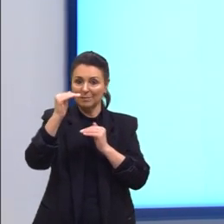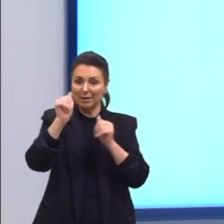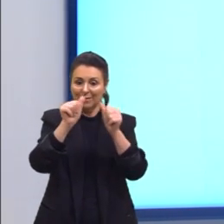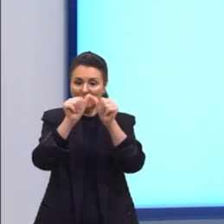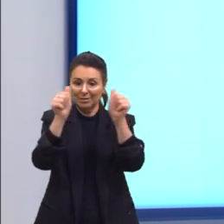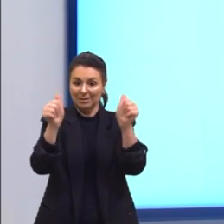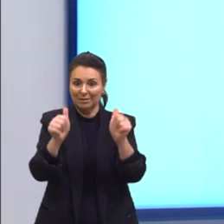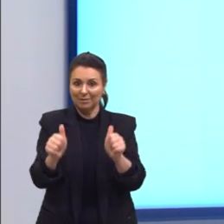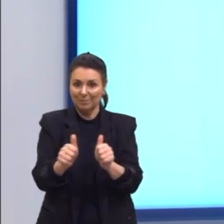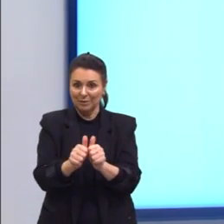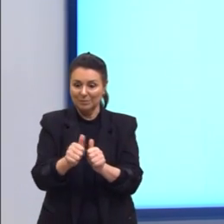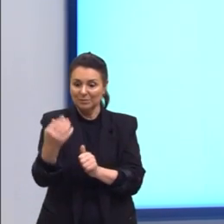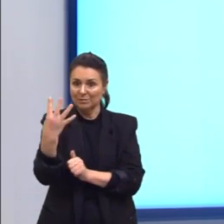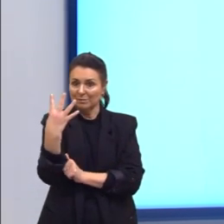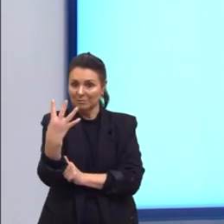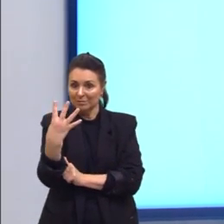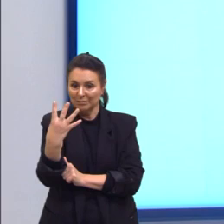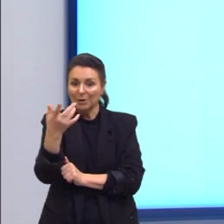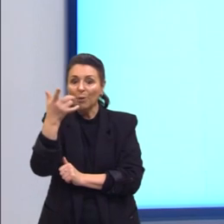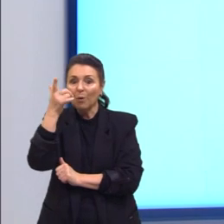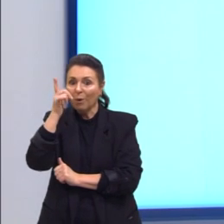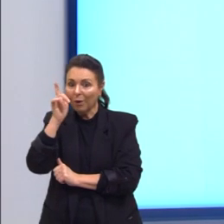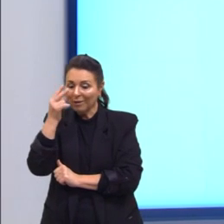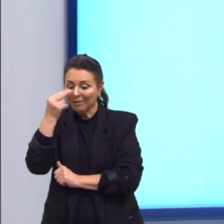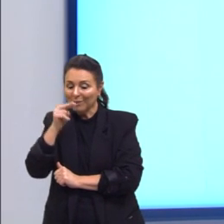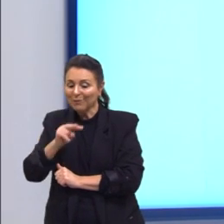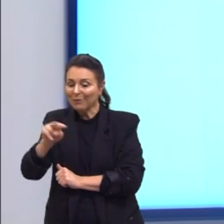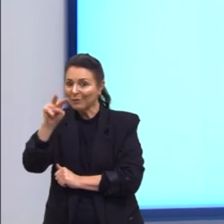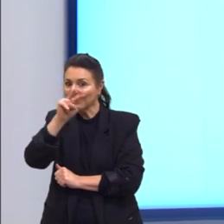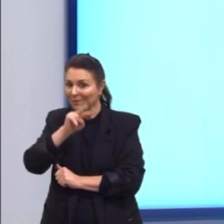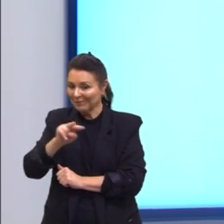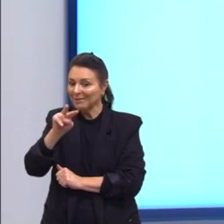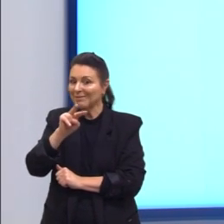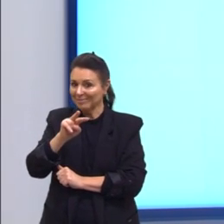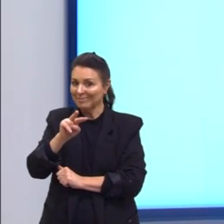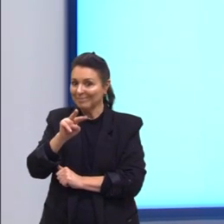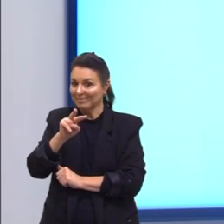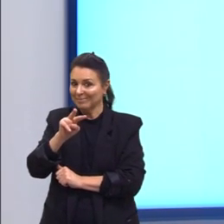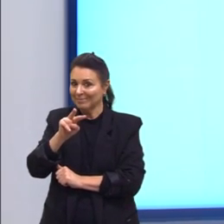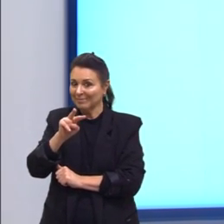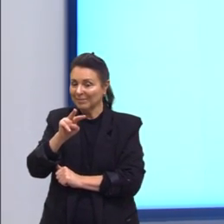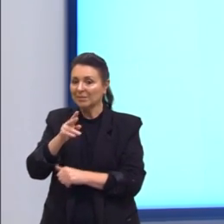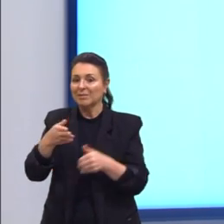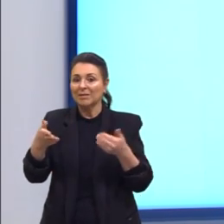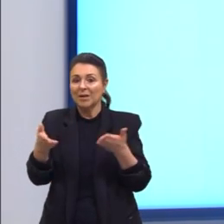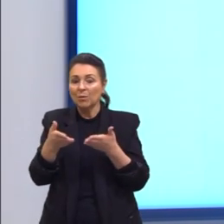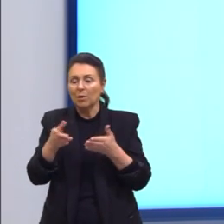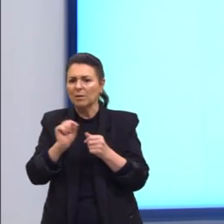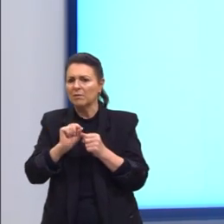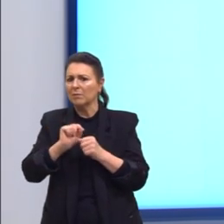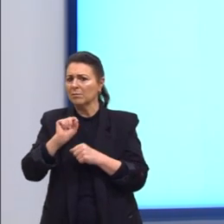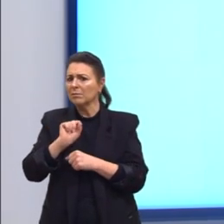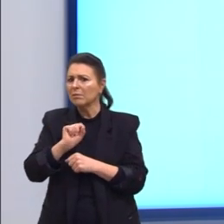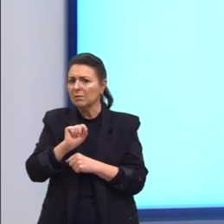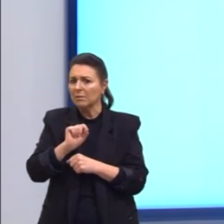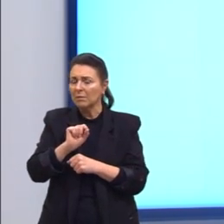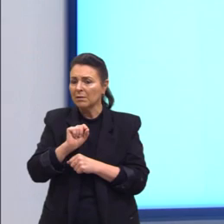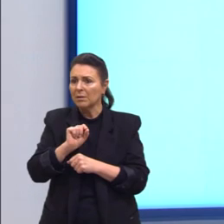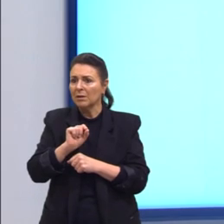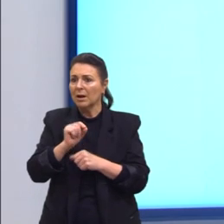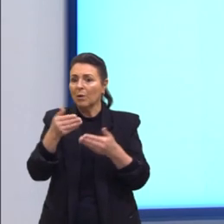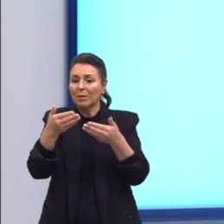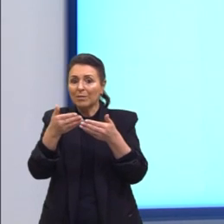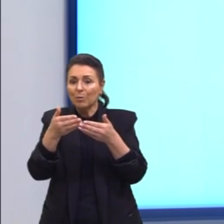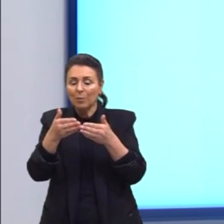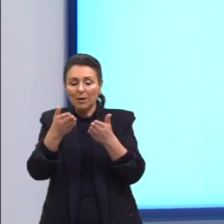quatro vértices nós até conseguimos visualizar na figura. Agora, como nós temos essa abertura, essa